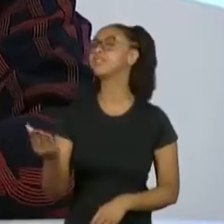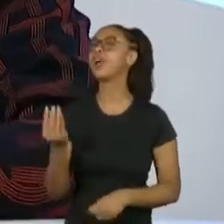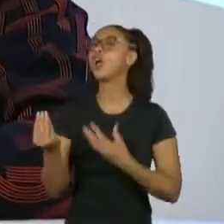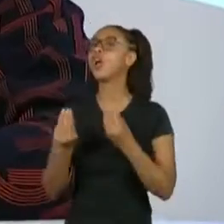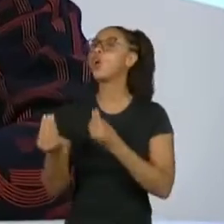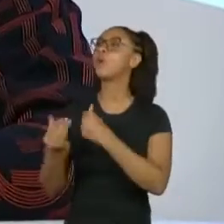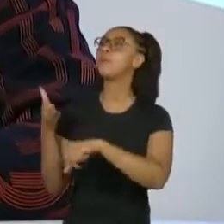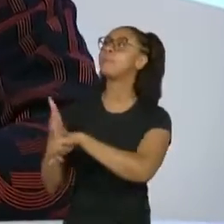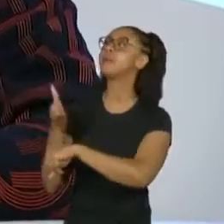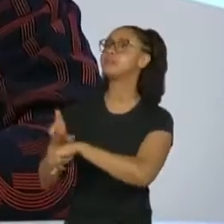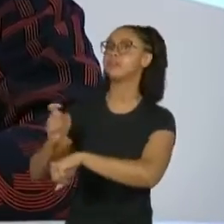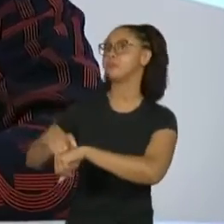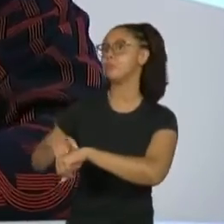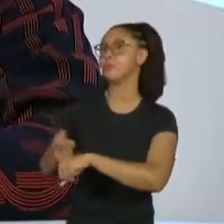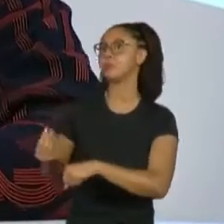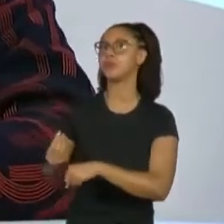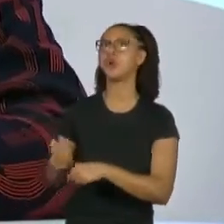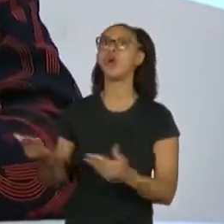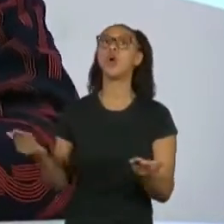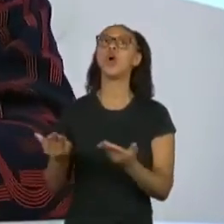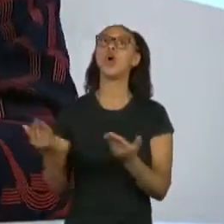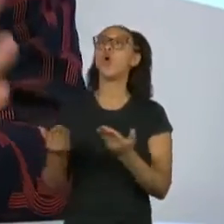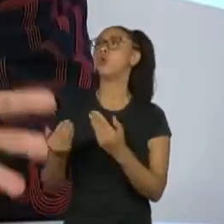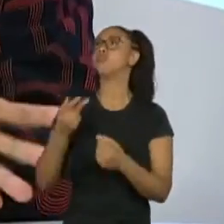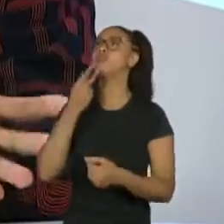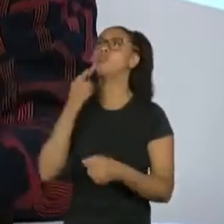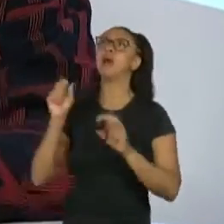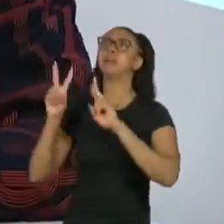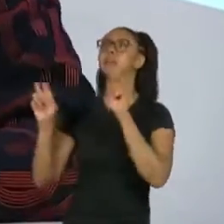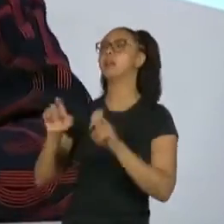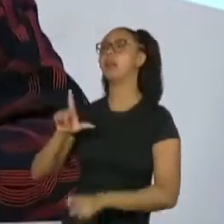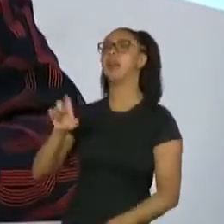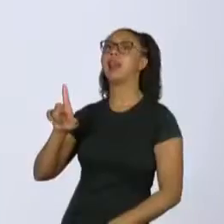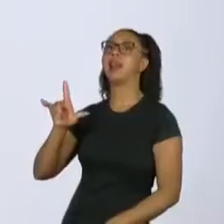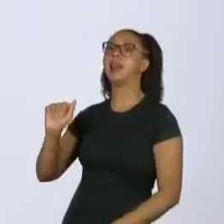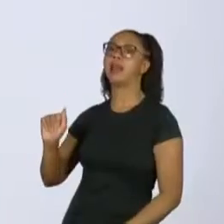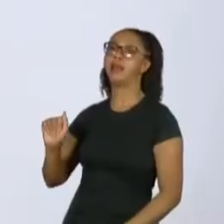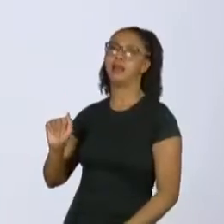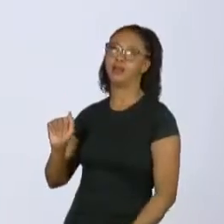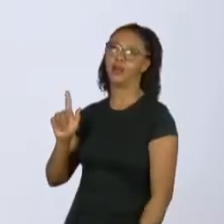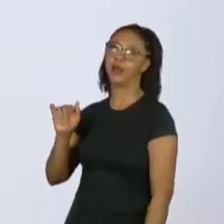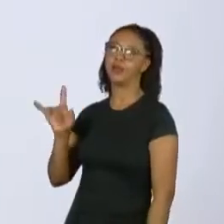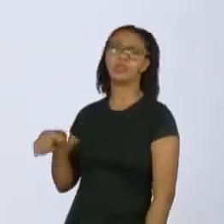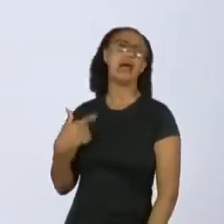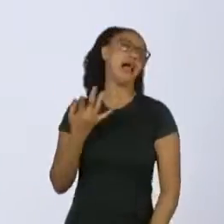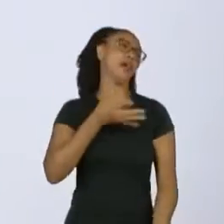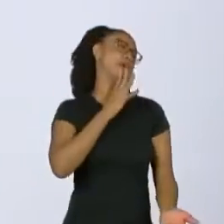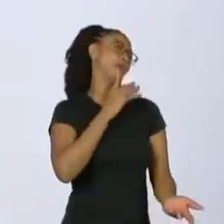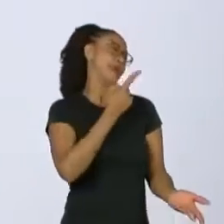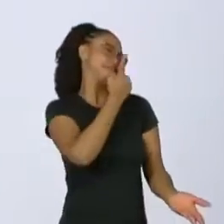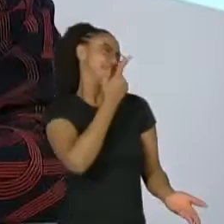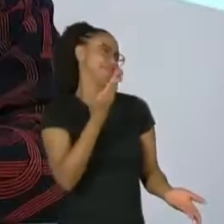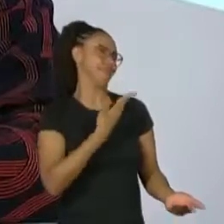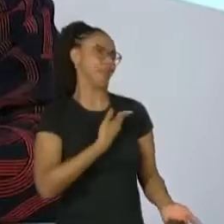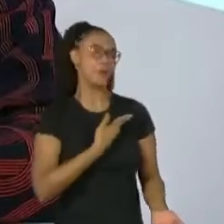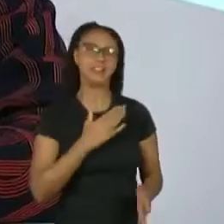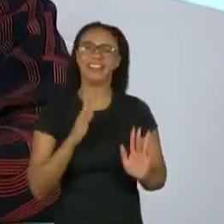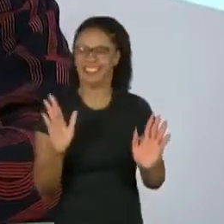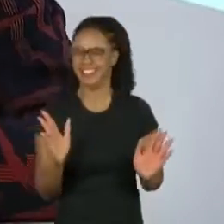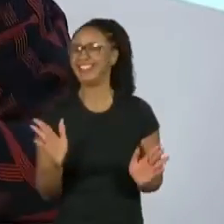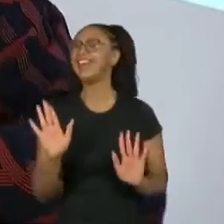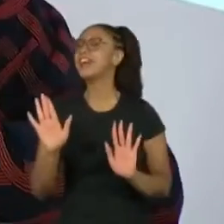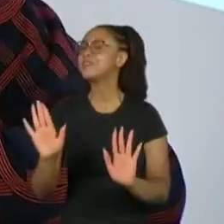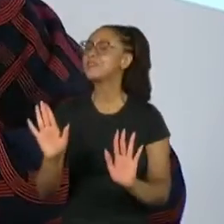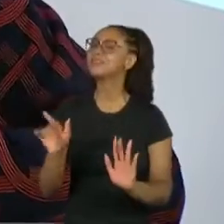desse momento histórico? Por exemplo, hoje as pessoas falam Lélia Gonzalez. fala, conheci a Bidias, eu sei quem era. Como é foi viver esse